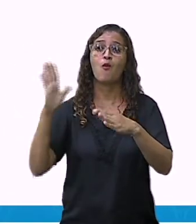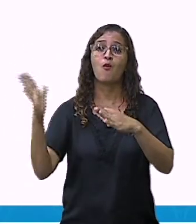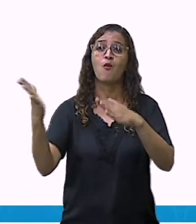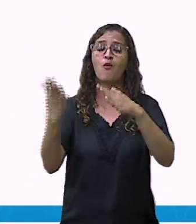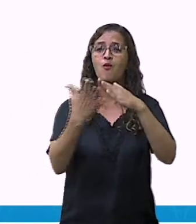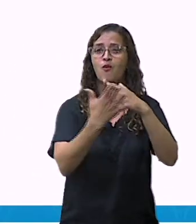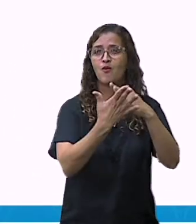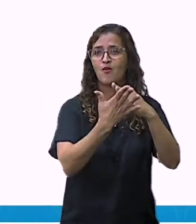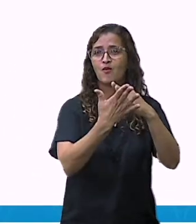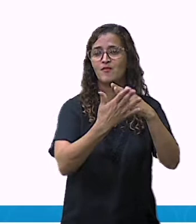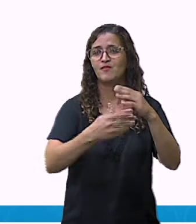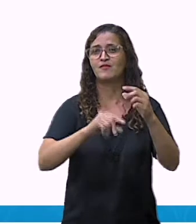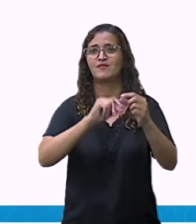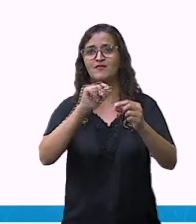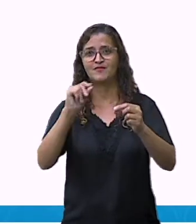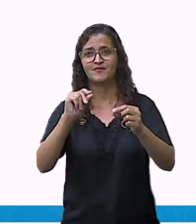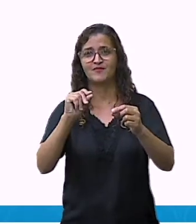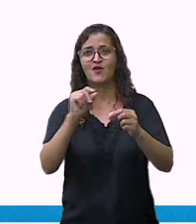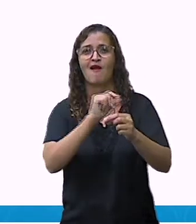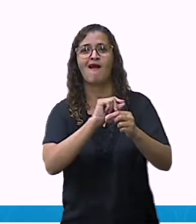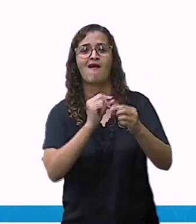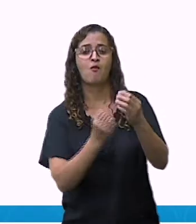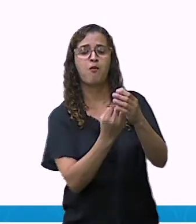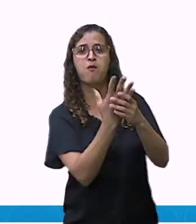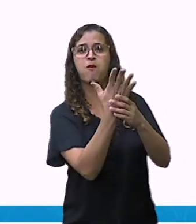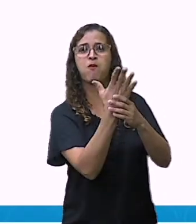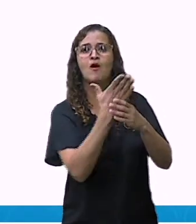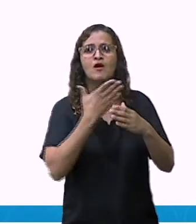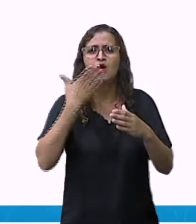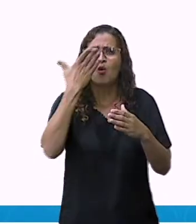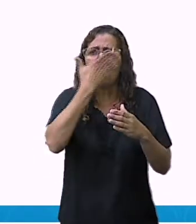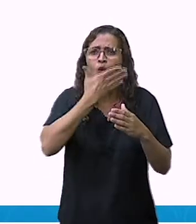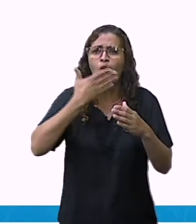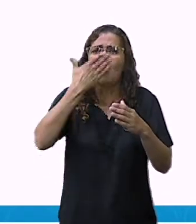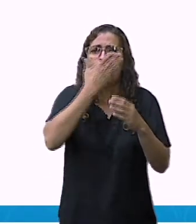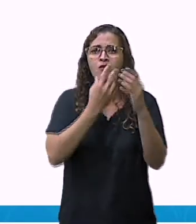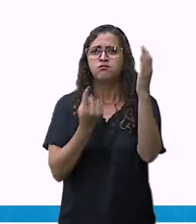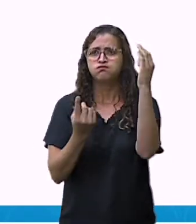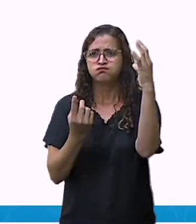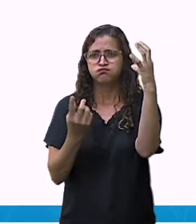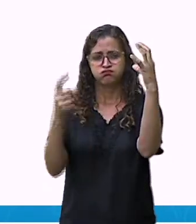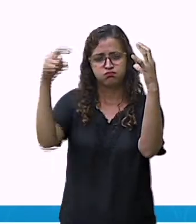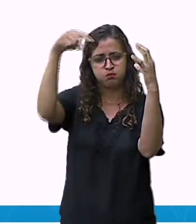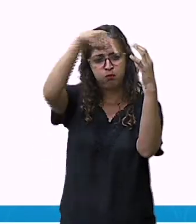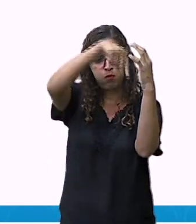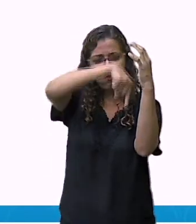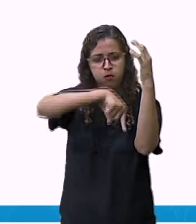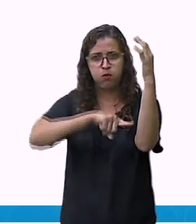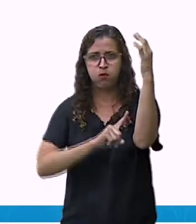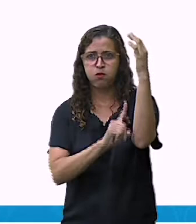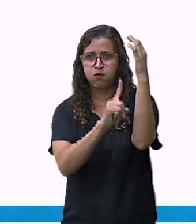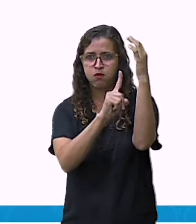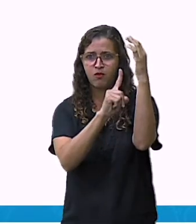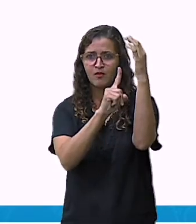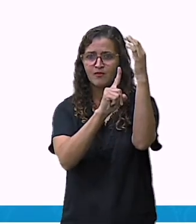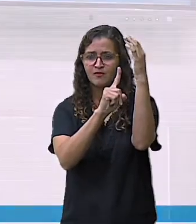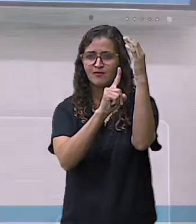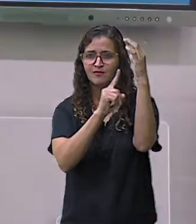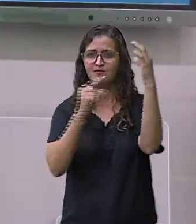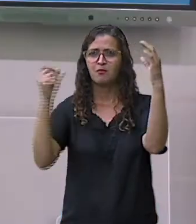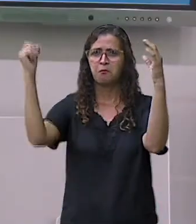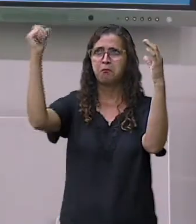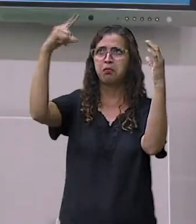produzindo o que? A glicose, o seu alimento. Vamos relembrar. Capita a